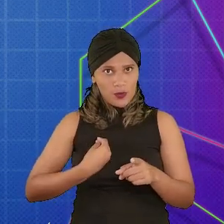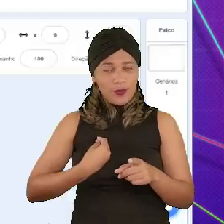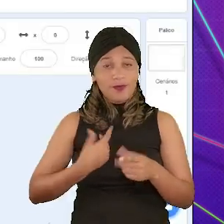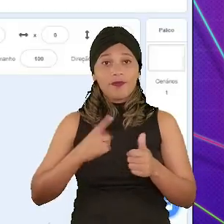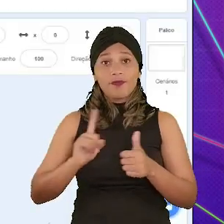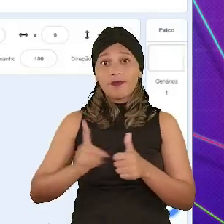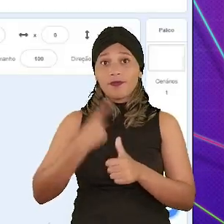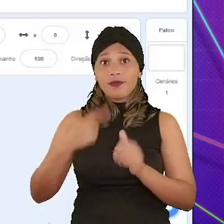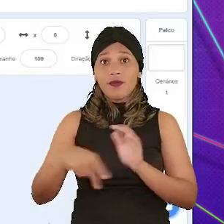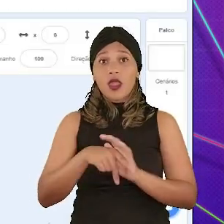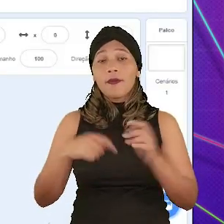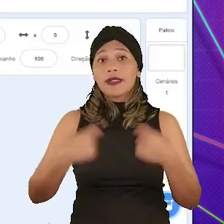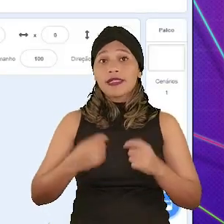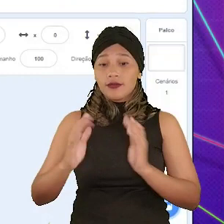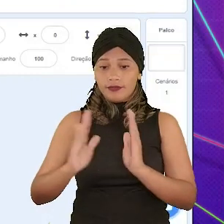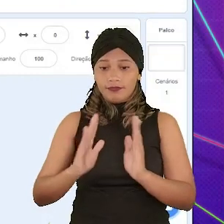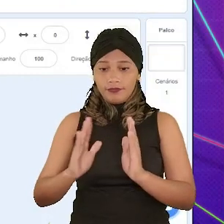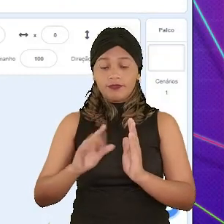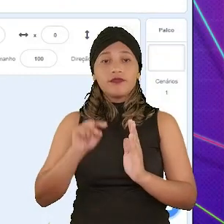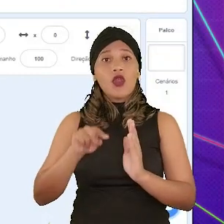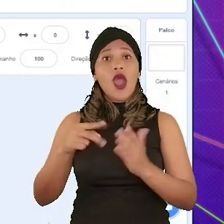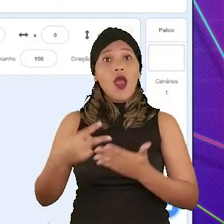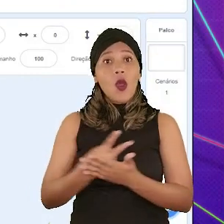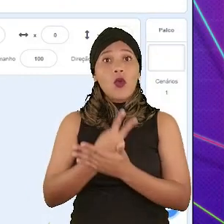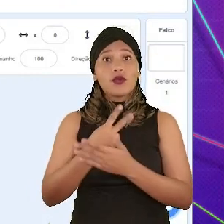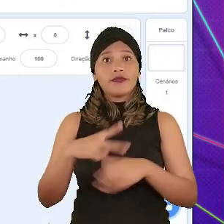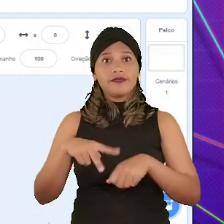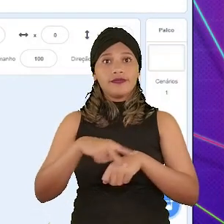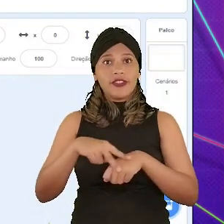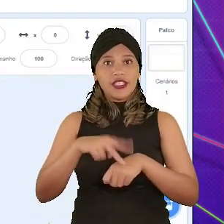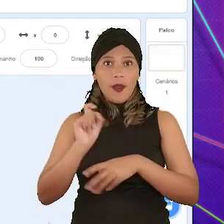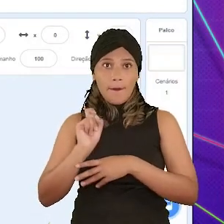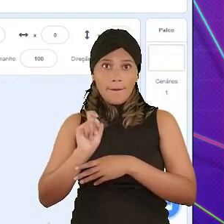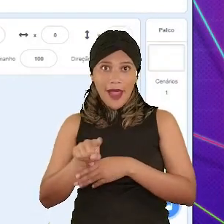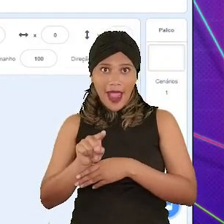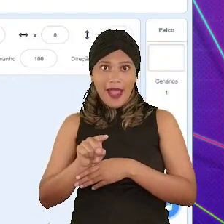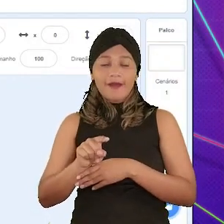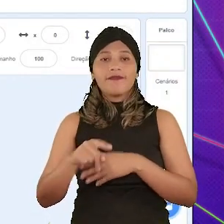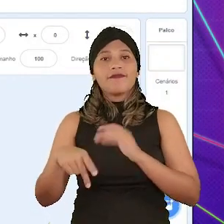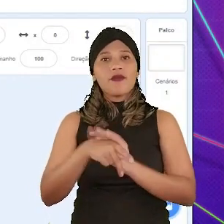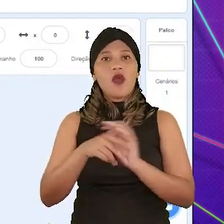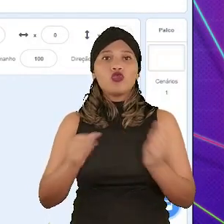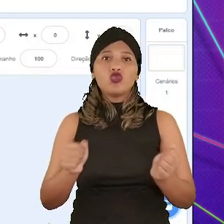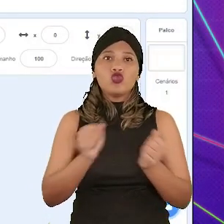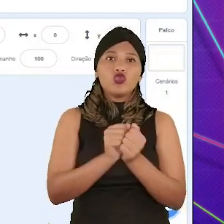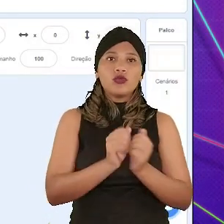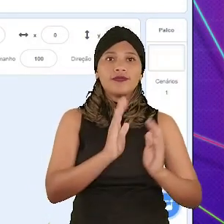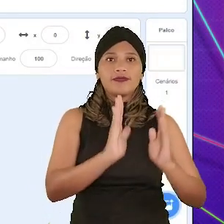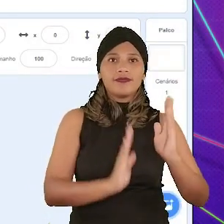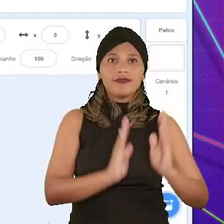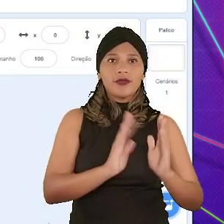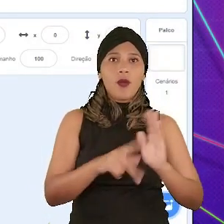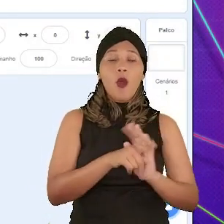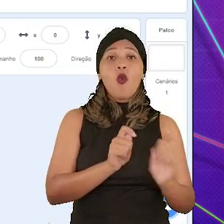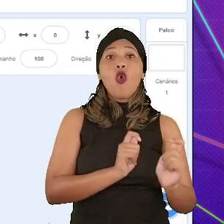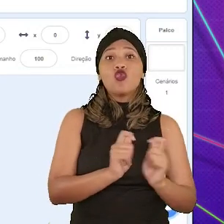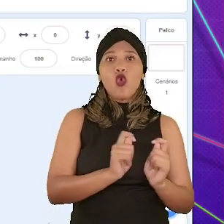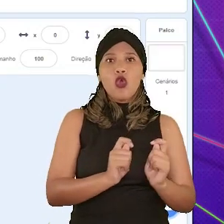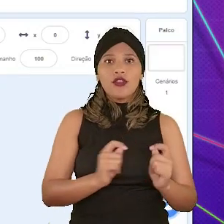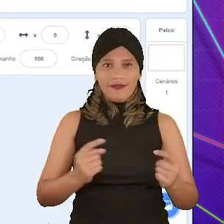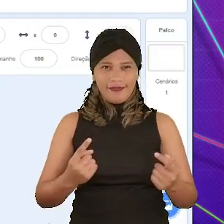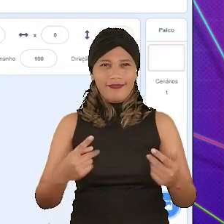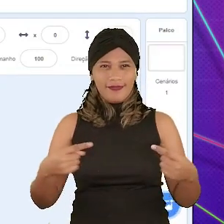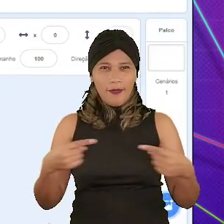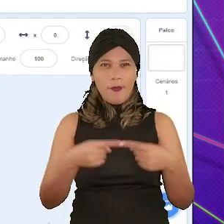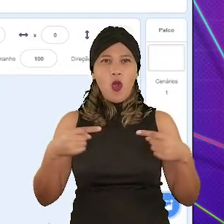também. Primeiramente, nós vamos precisar pegar um bloco de evento quando a bandeira verde for clicada, e vamos juntar ele com o bloco da parte